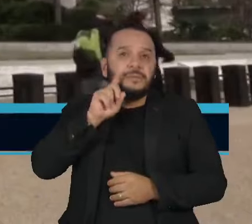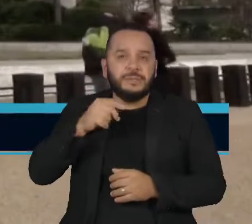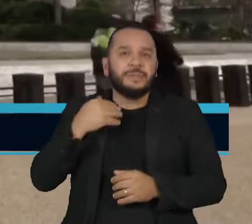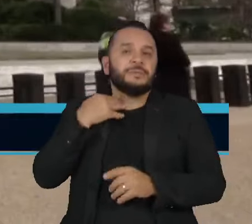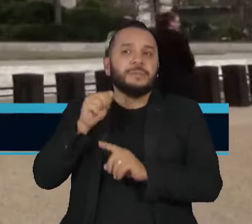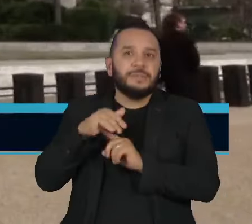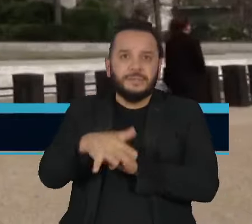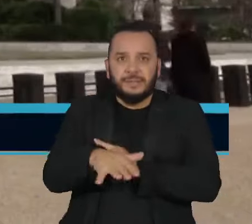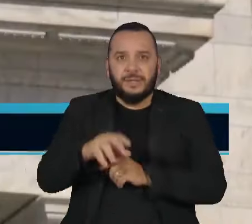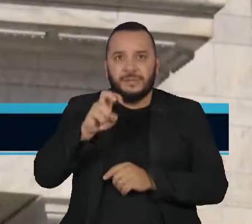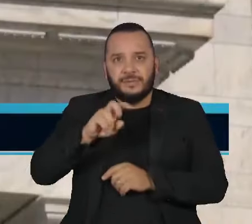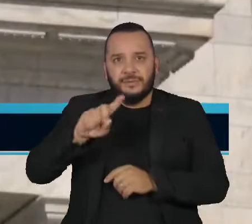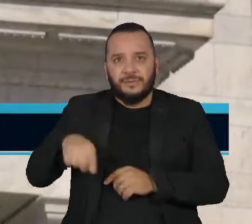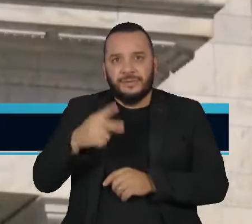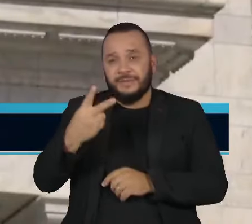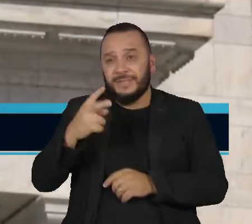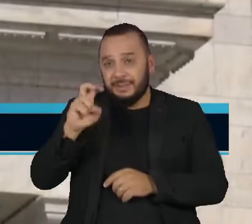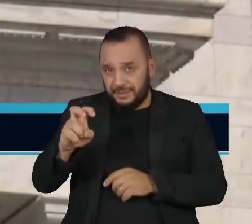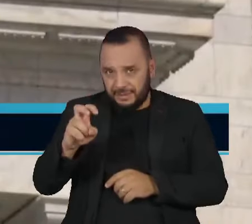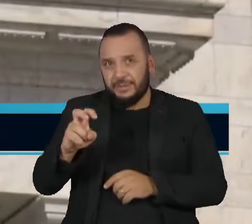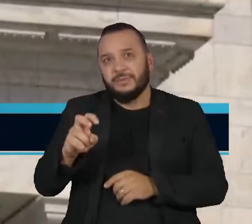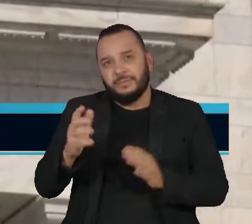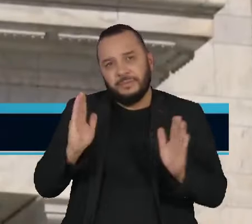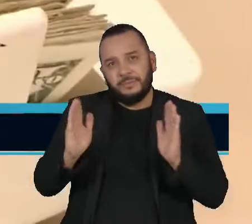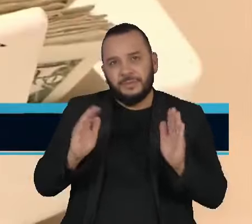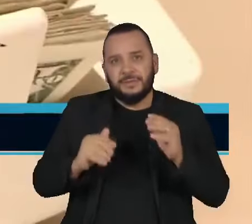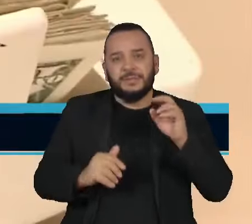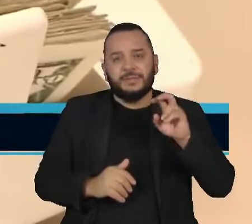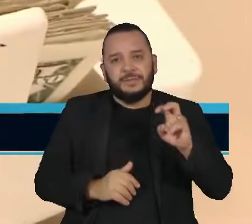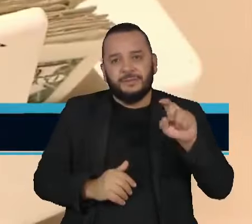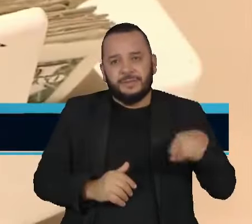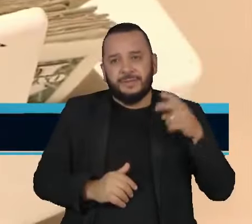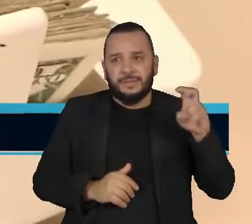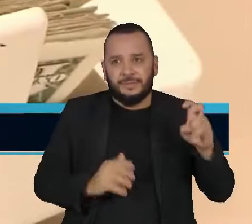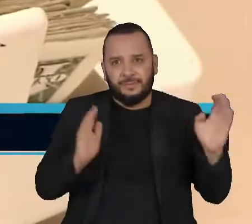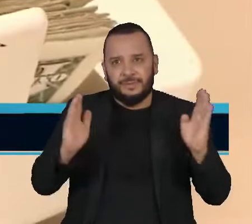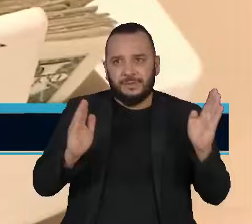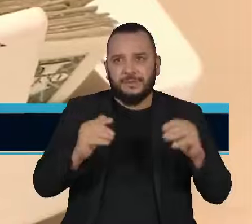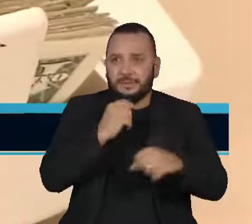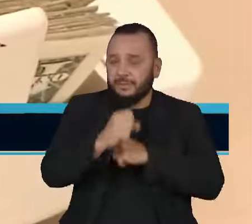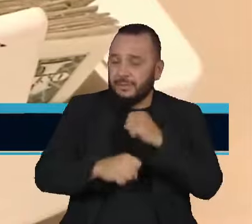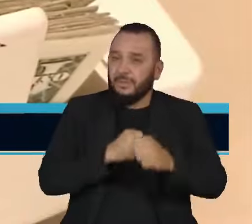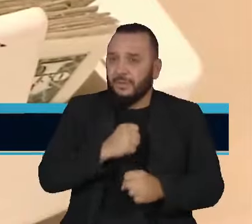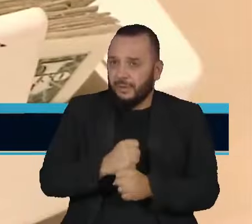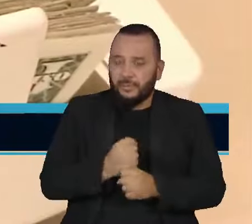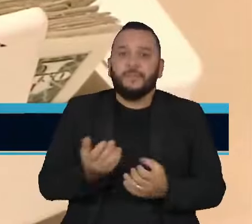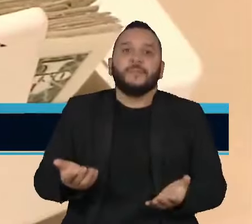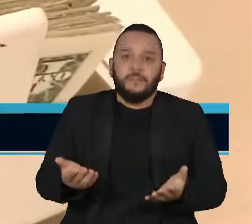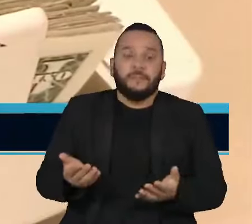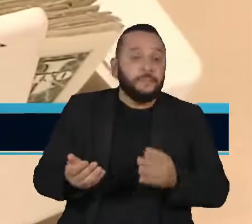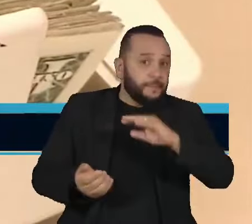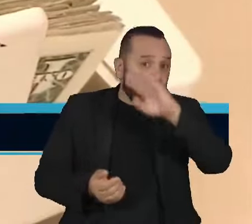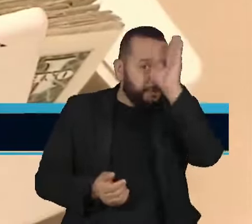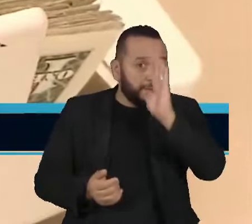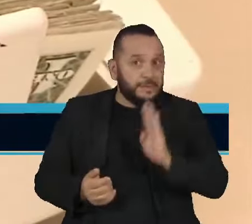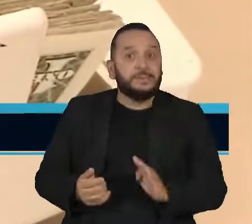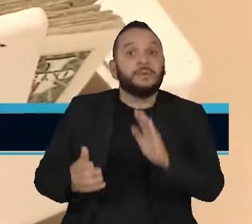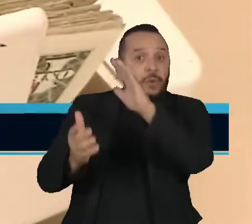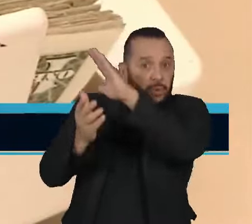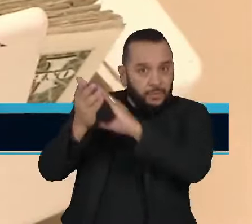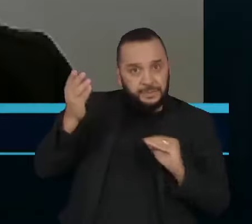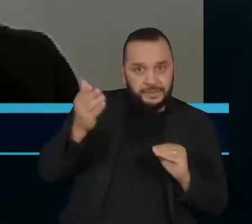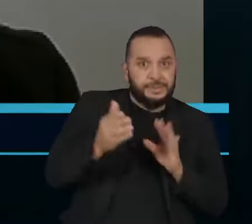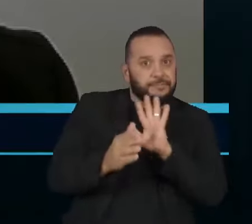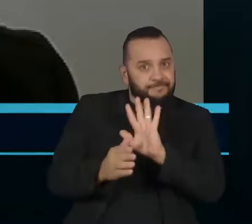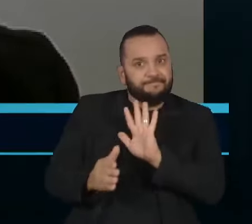,25% e 5,5% ao ano. Um caminho que vem sendo seguido desde o segundo semestre do ano